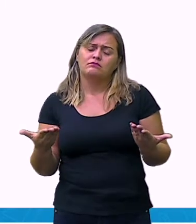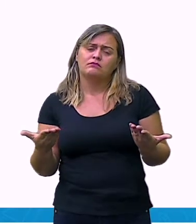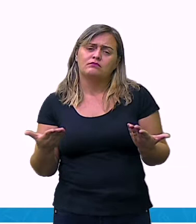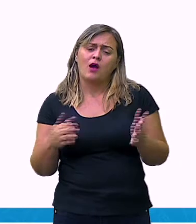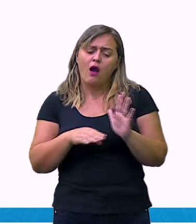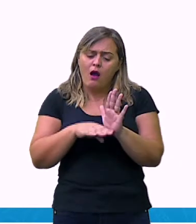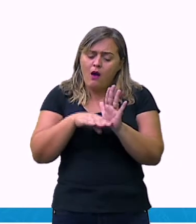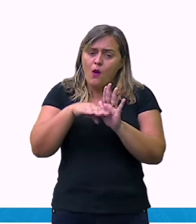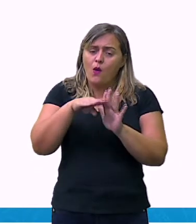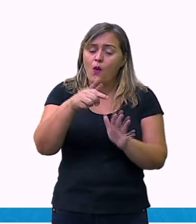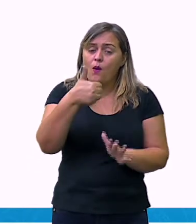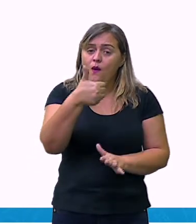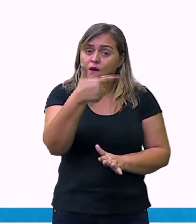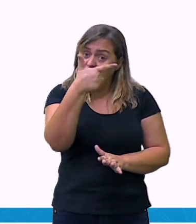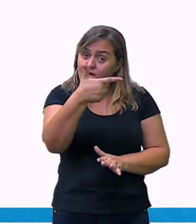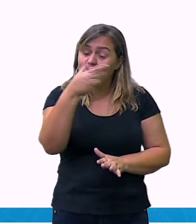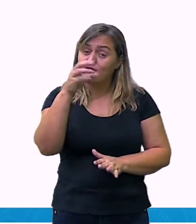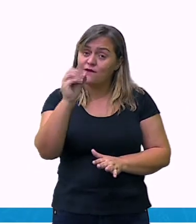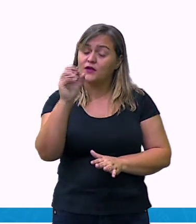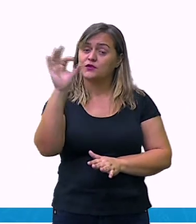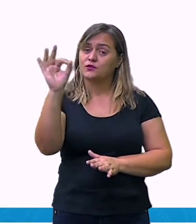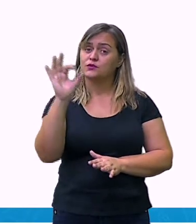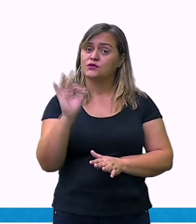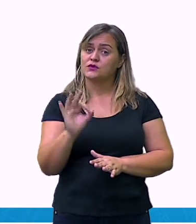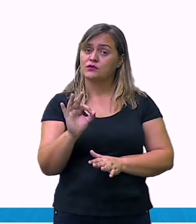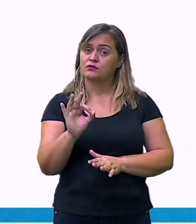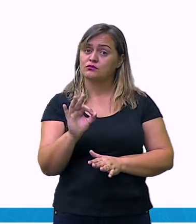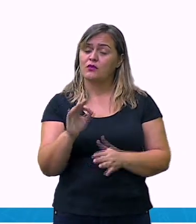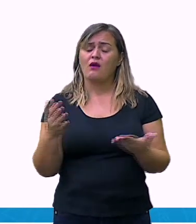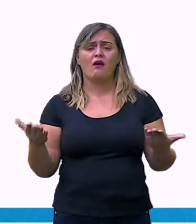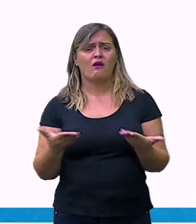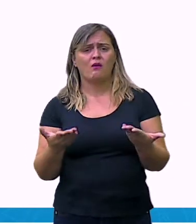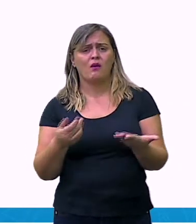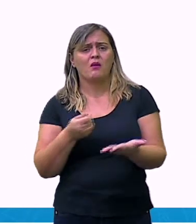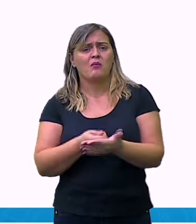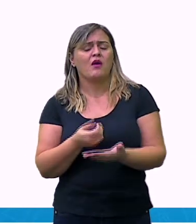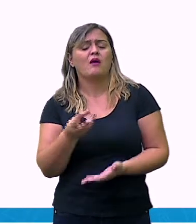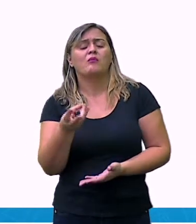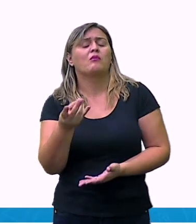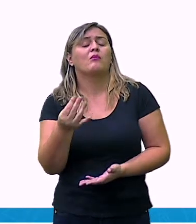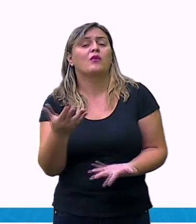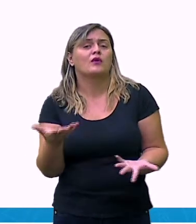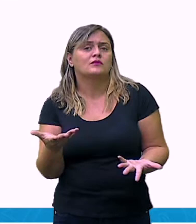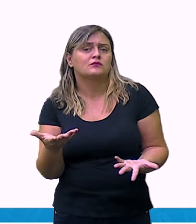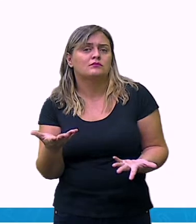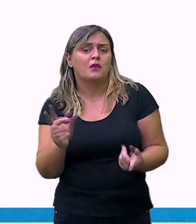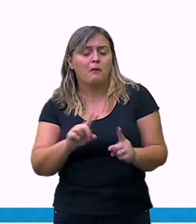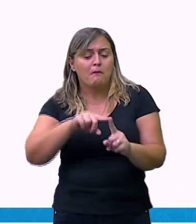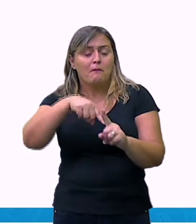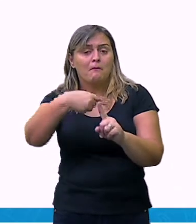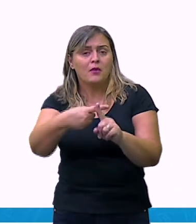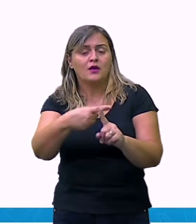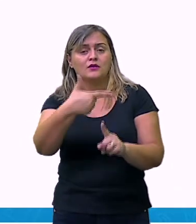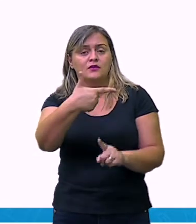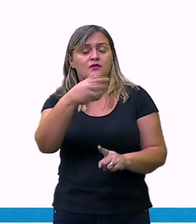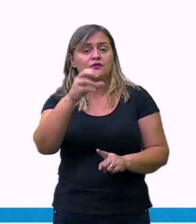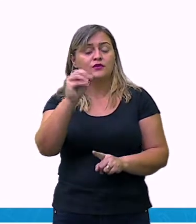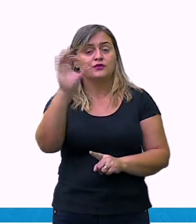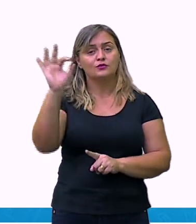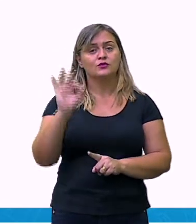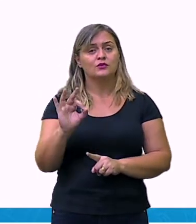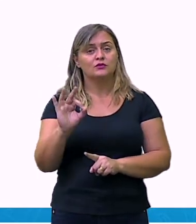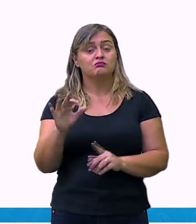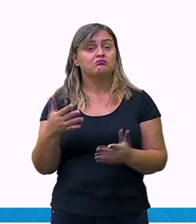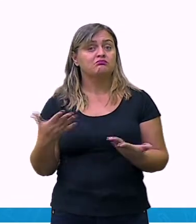aumentar 20 reais, o meu total, ou seja, a minha mensalidade atualizada será de